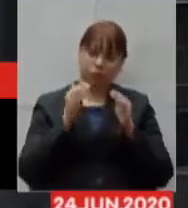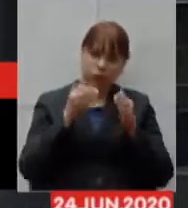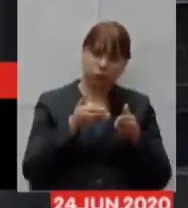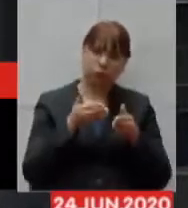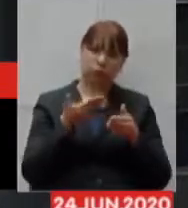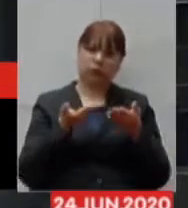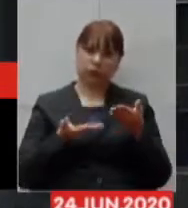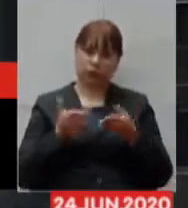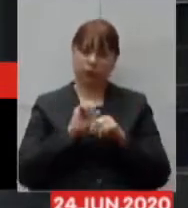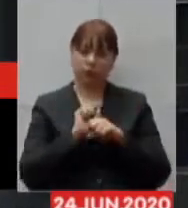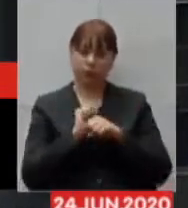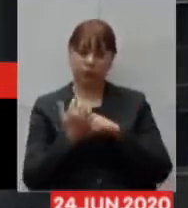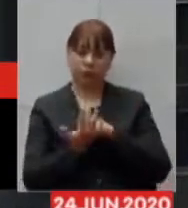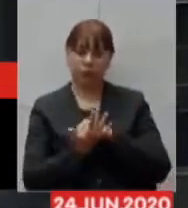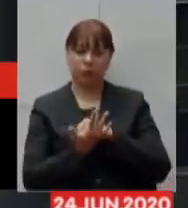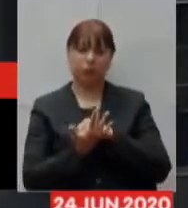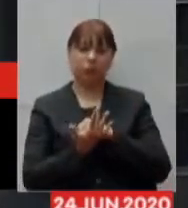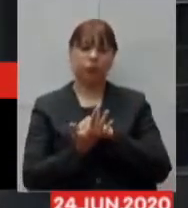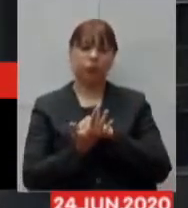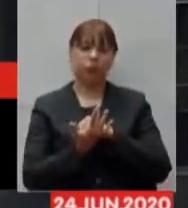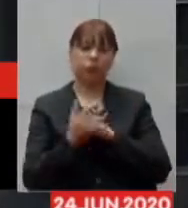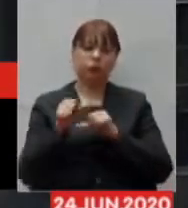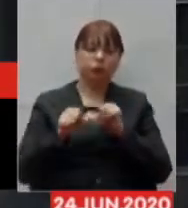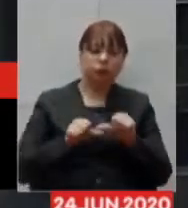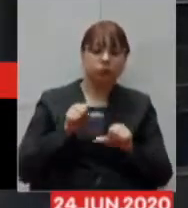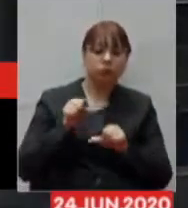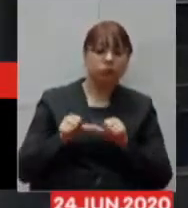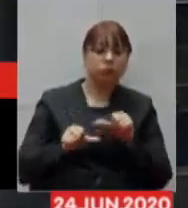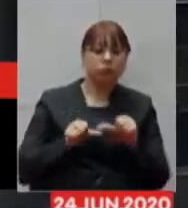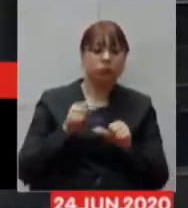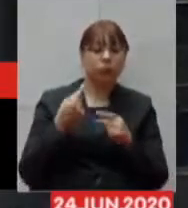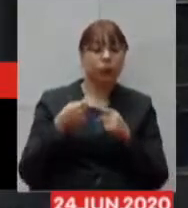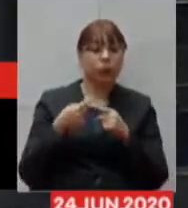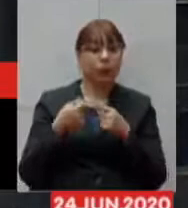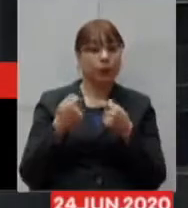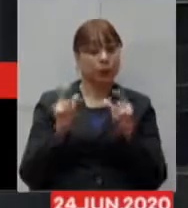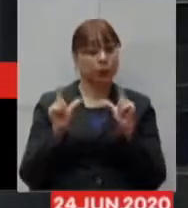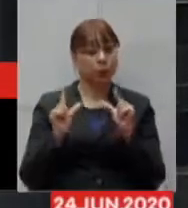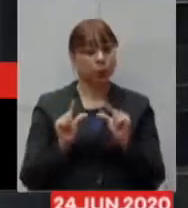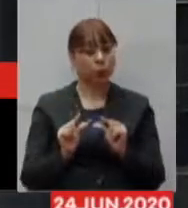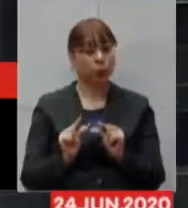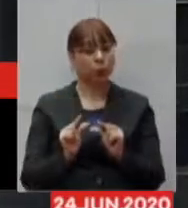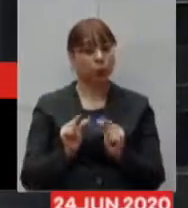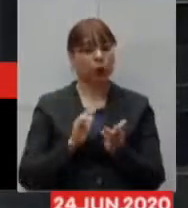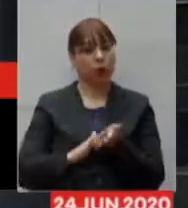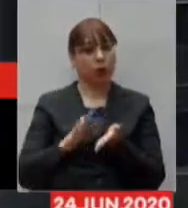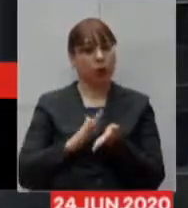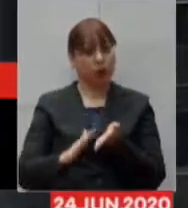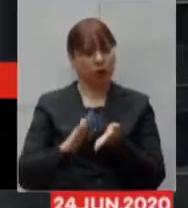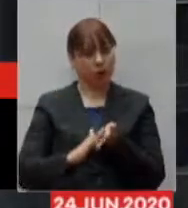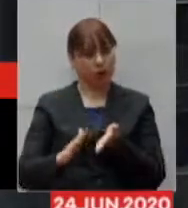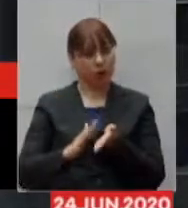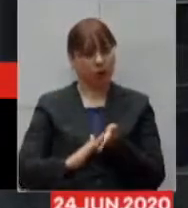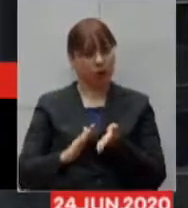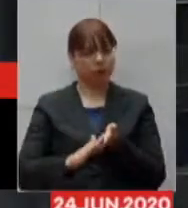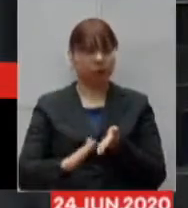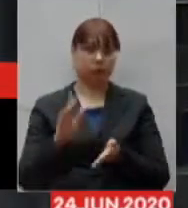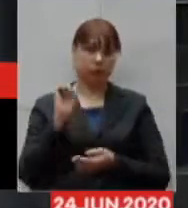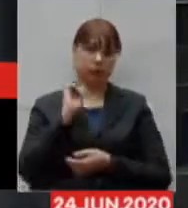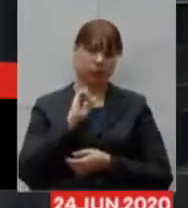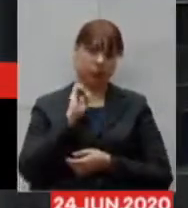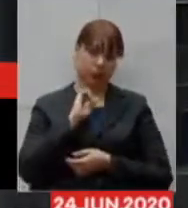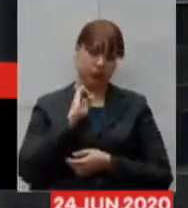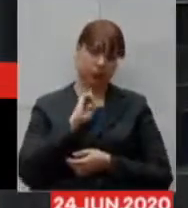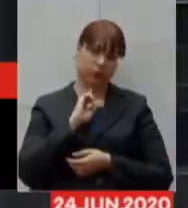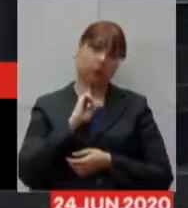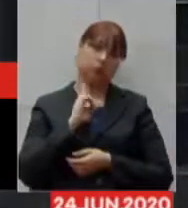como um único objetivo? Reduzir os custos para o Estado de Minas Gerais, para a população